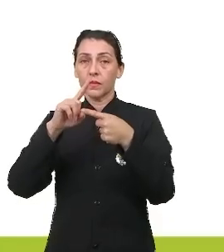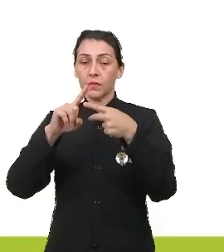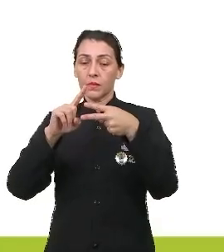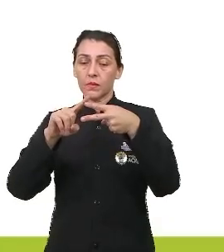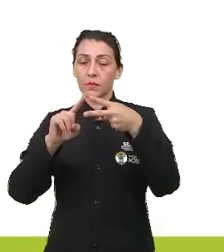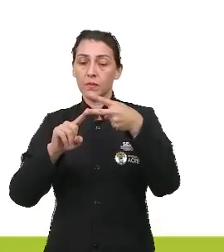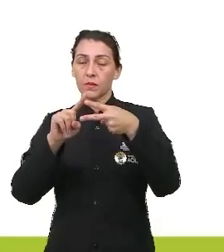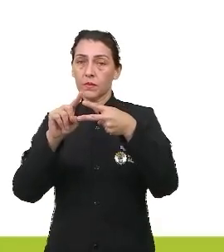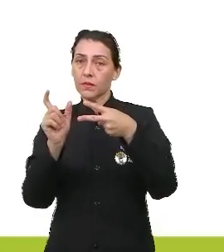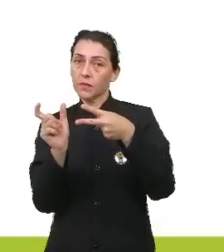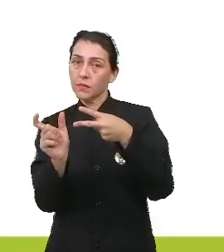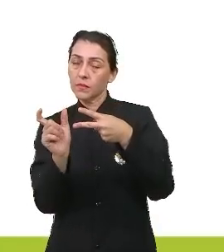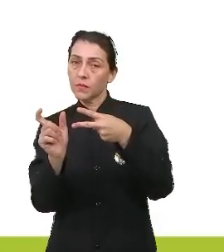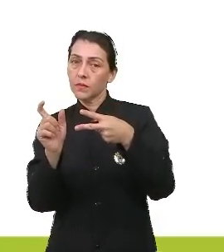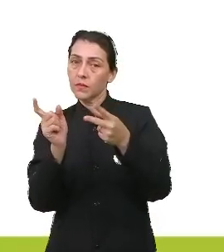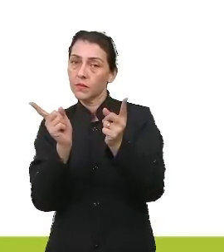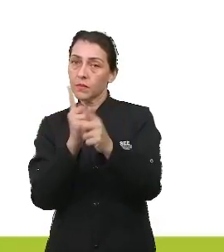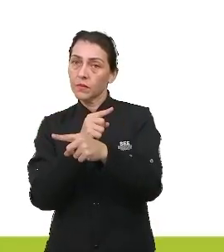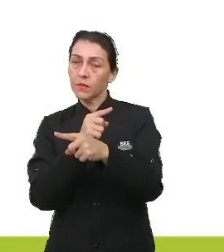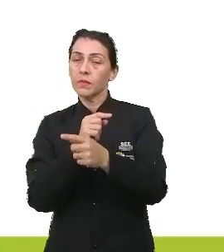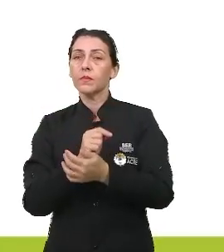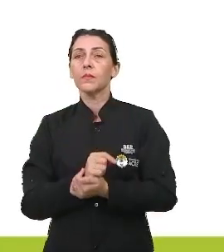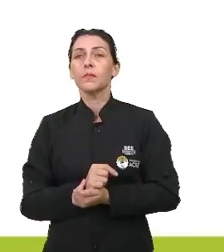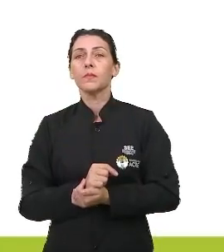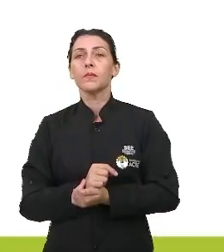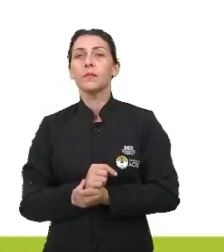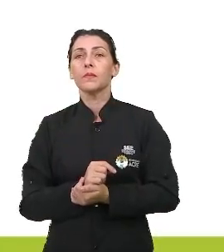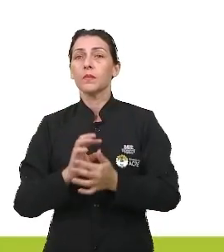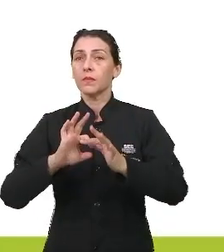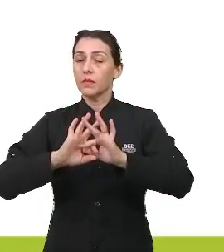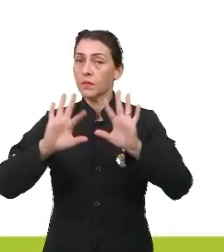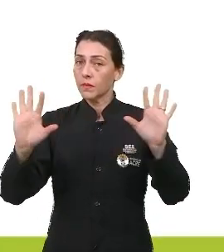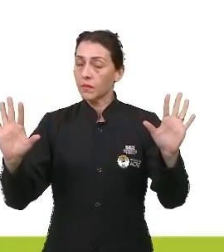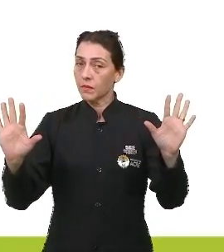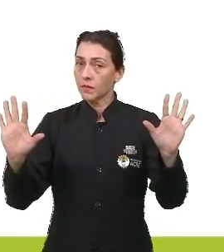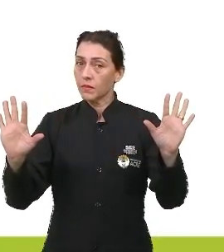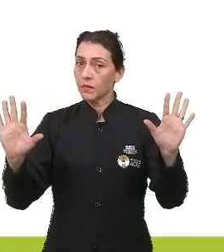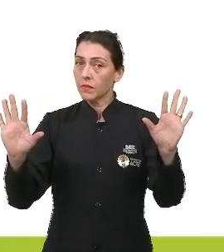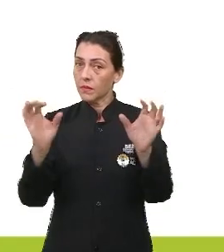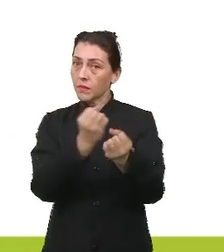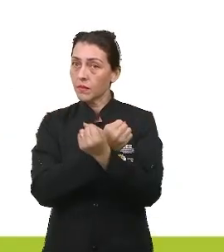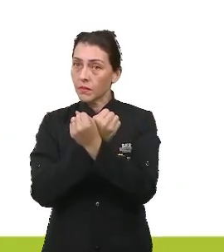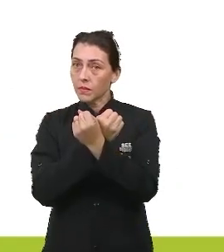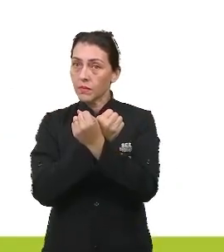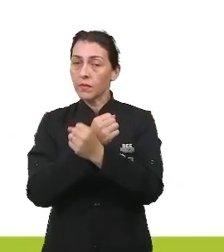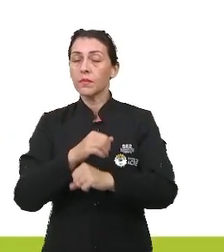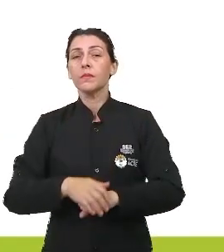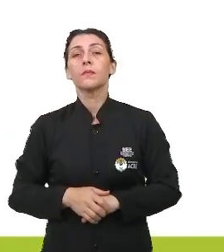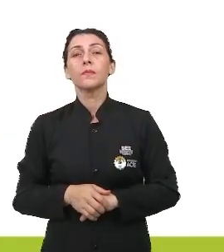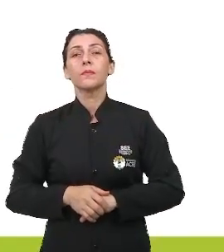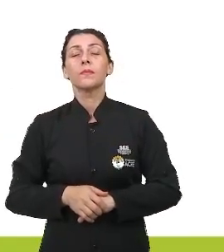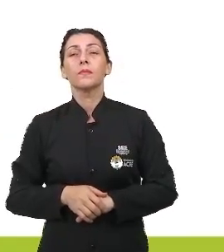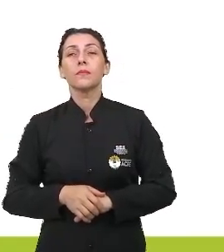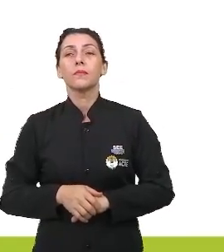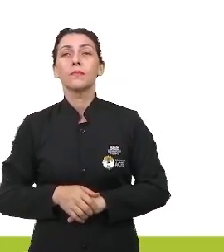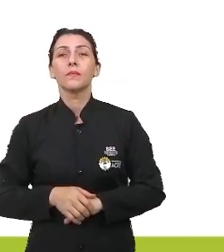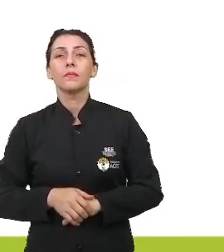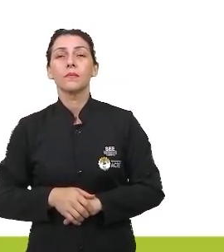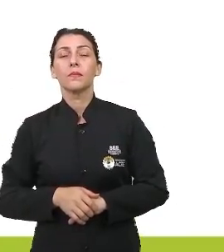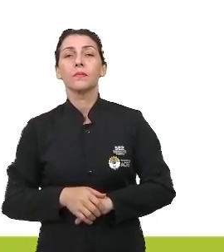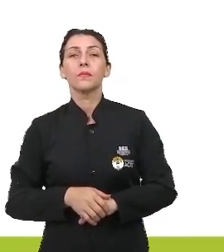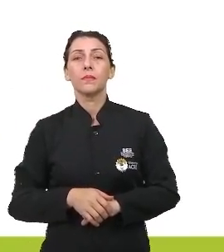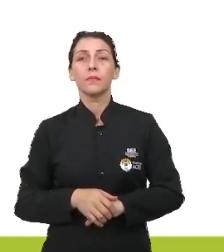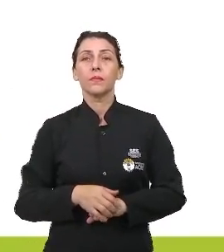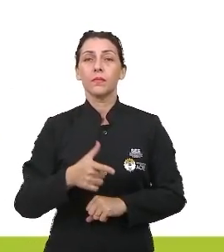palavras aí extremamente opostas, que seria liberdade e escravidão. Mais uma questão, questão do